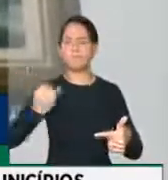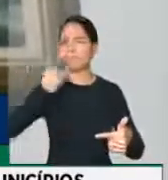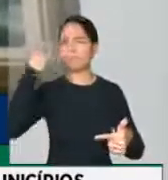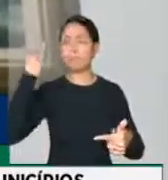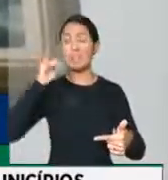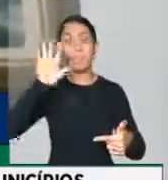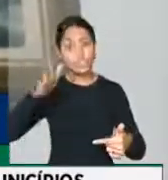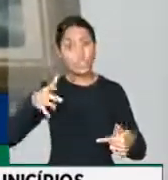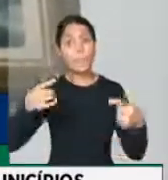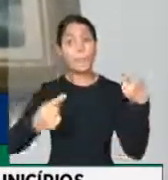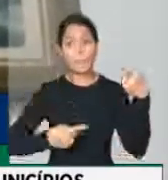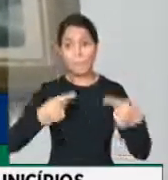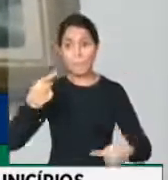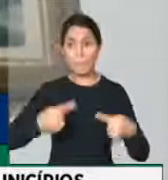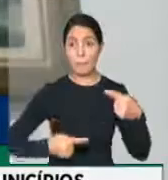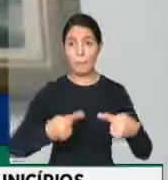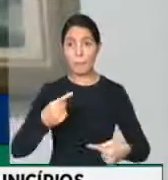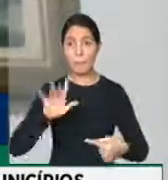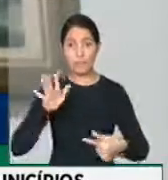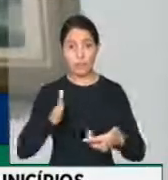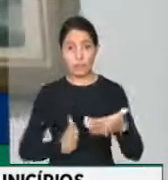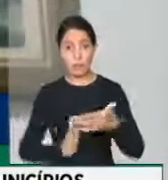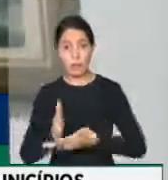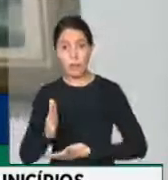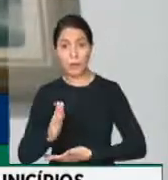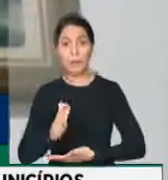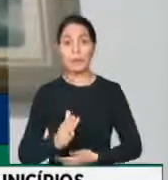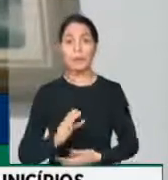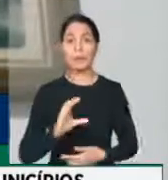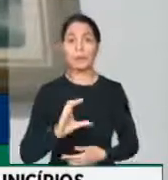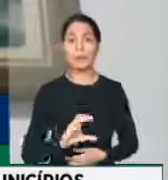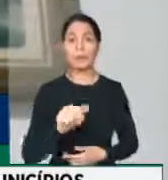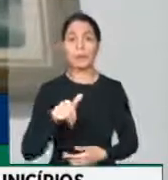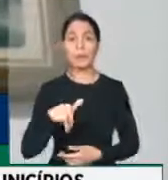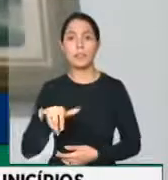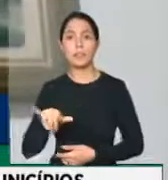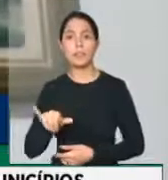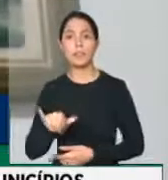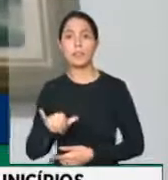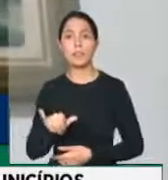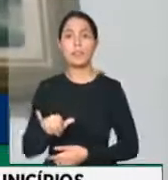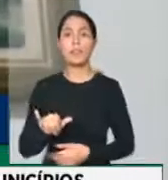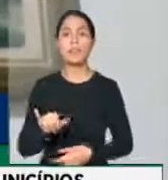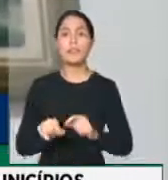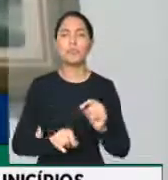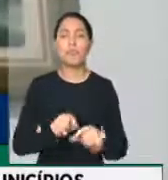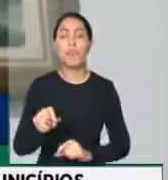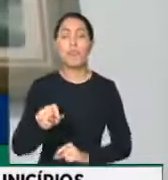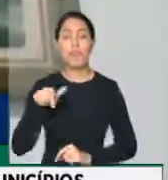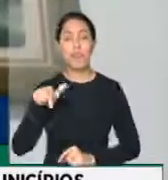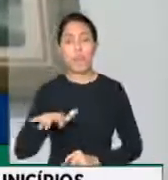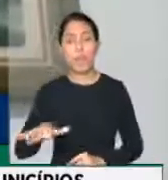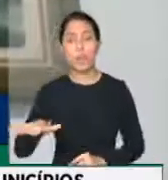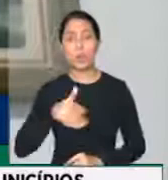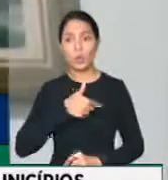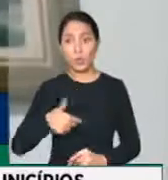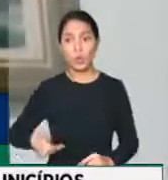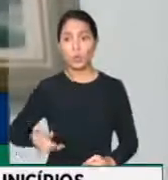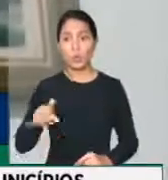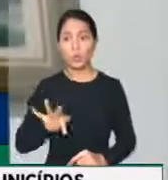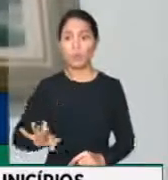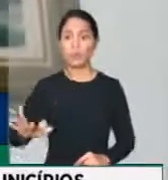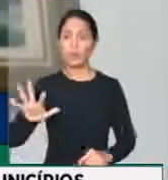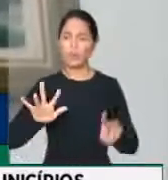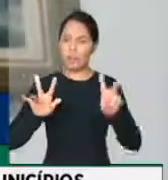debate travado pela Federação Nacional dos Municípios e o governo federal é acerca